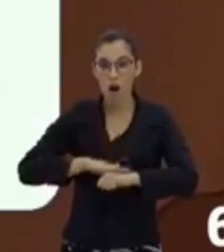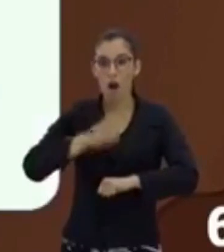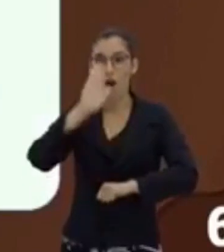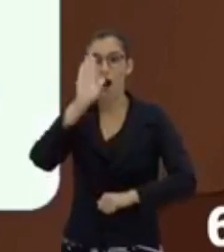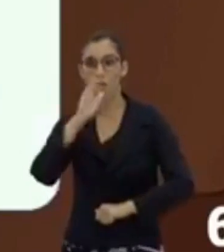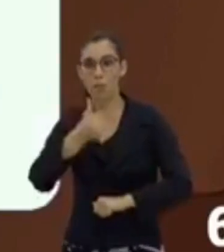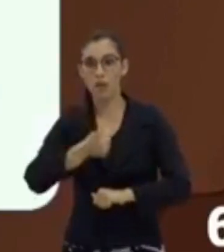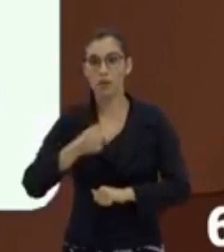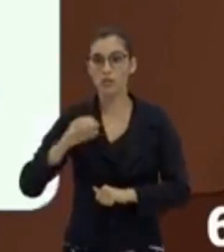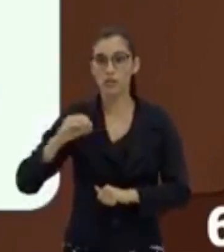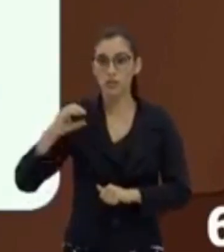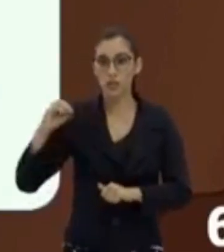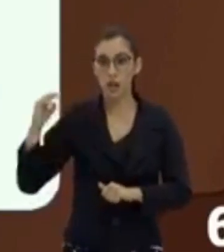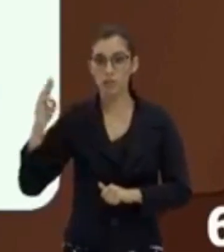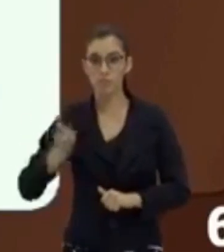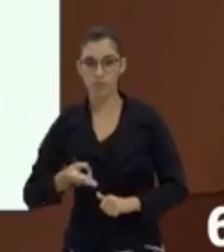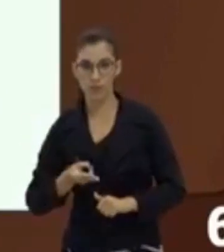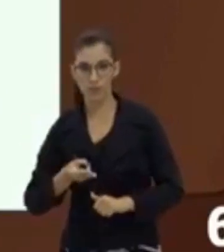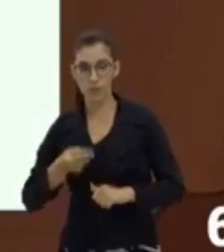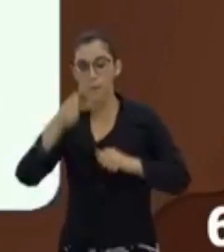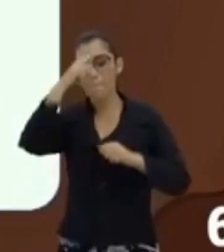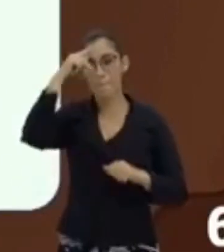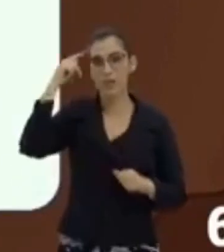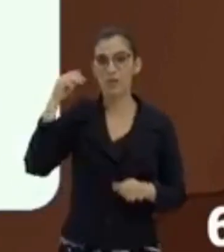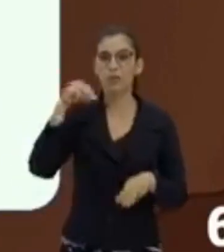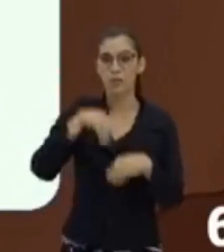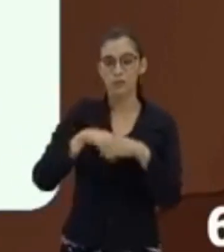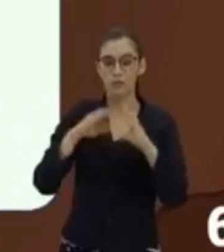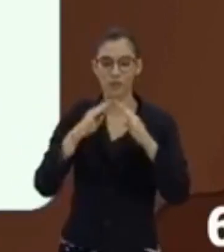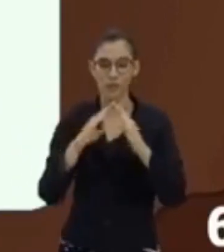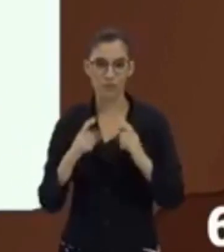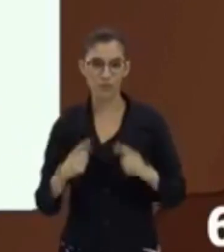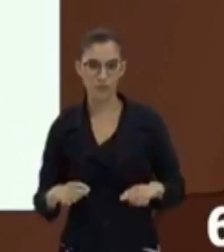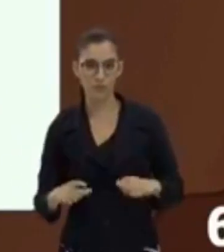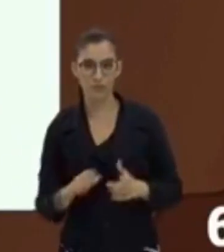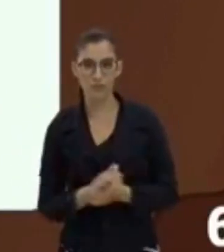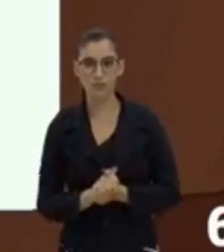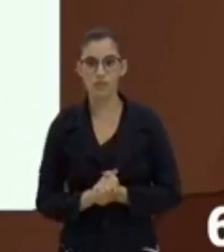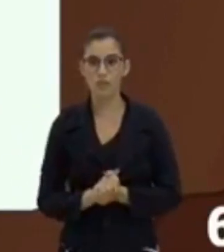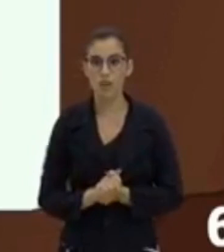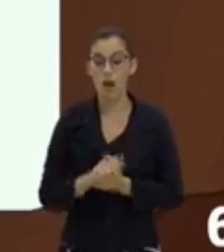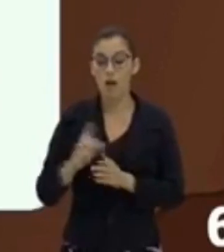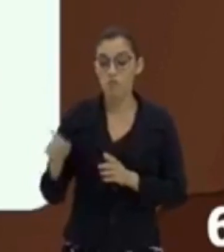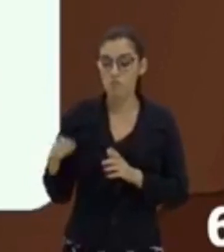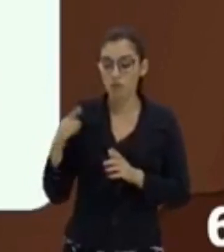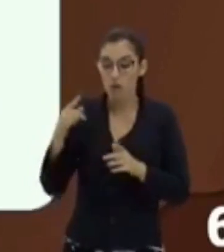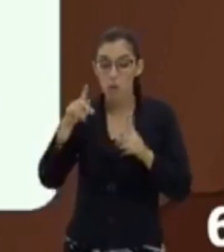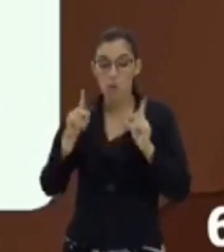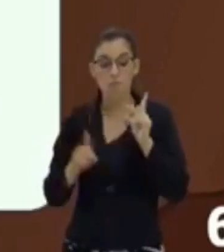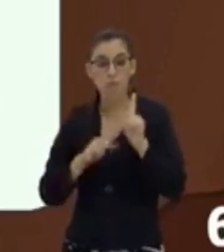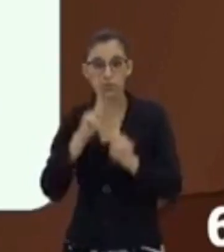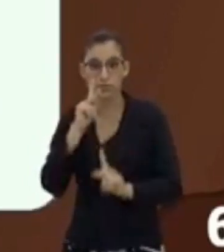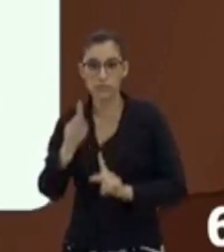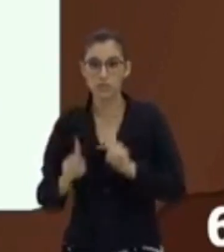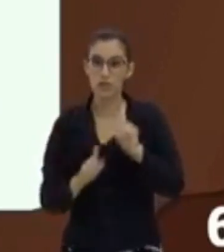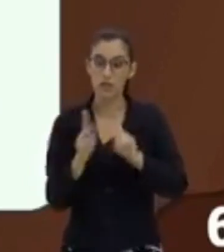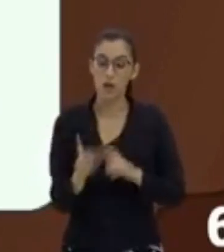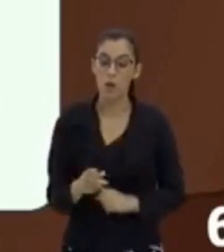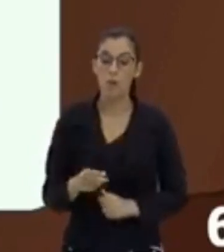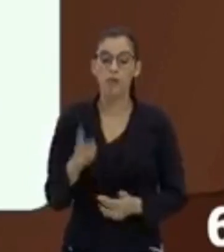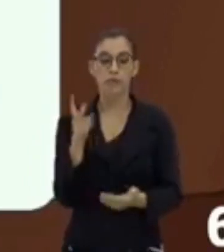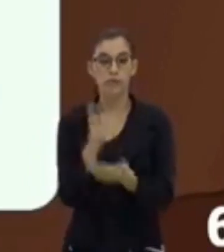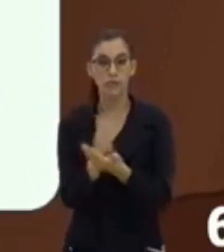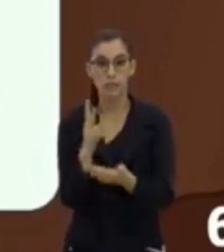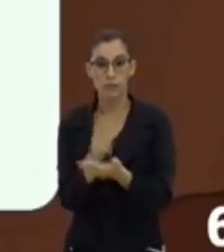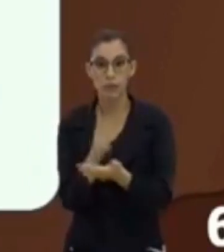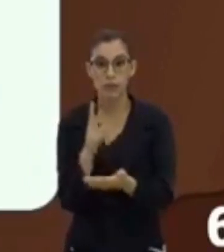90 mil. Essas duas outras já mostram um distrito a maiorzinha e a outra um povoado. Então, toda vez que você pegar um mapa que